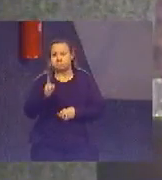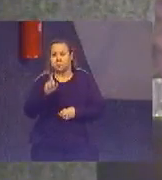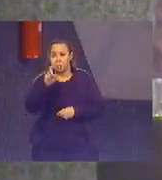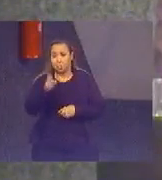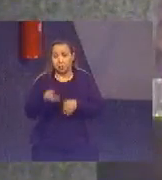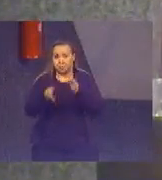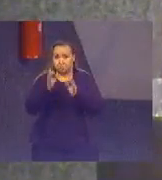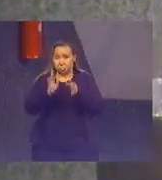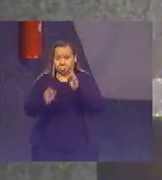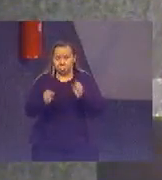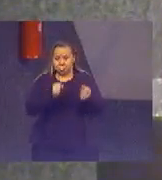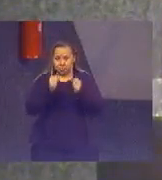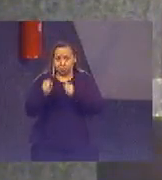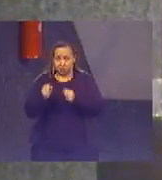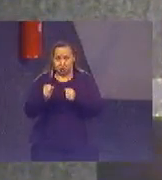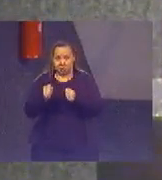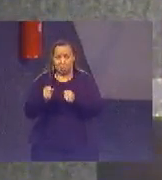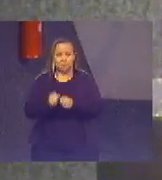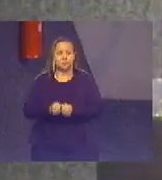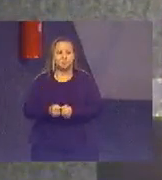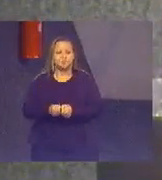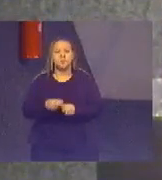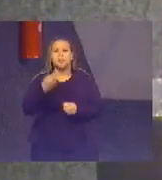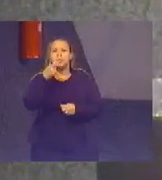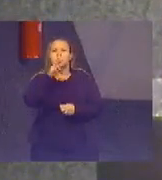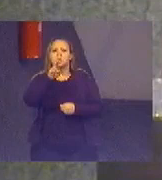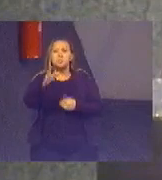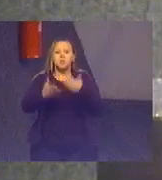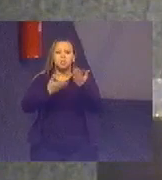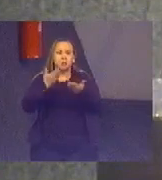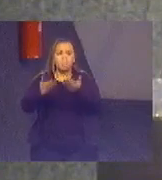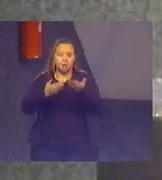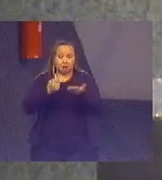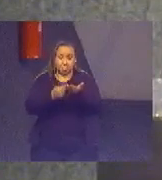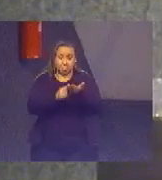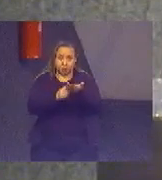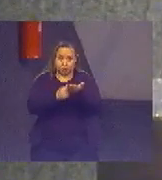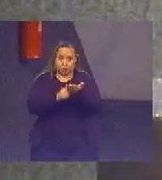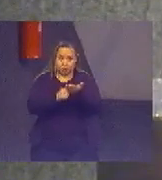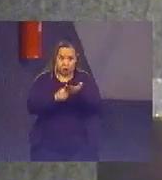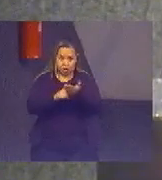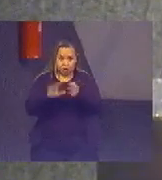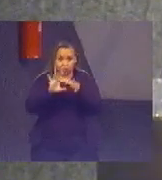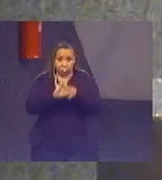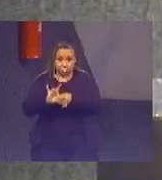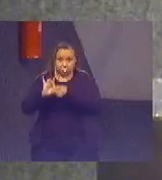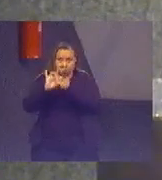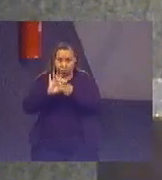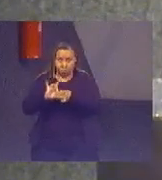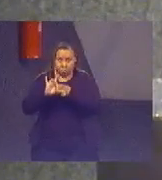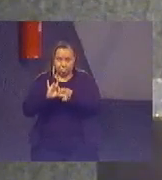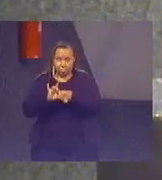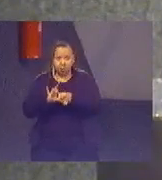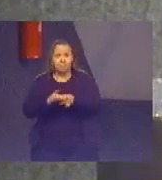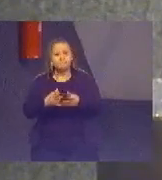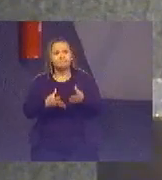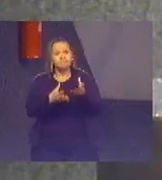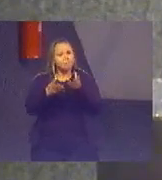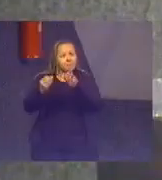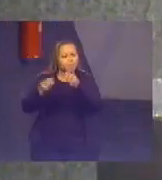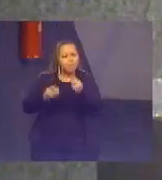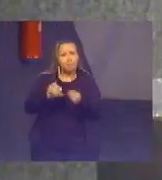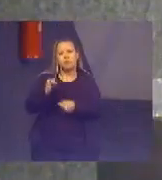mas, respondendo, como se trata de uma agenda transversal, eu acho que é bastante viável